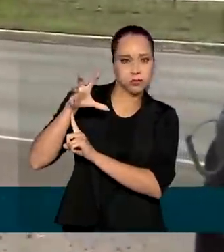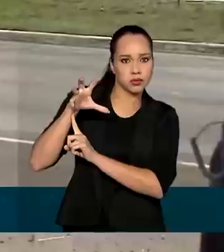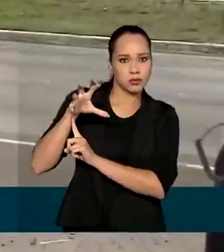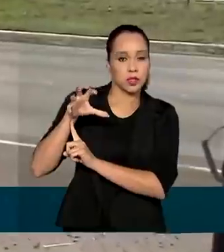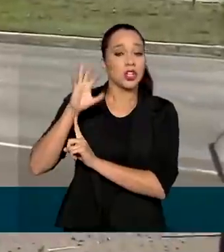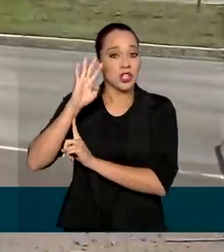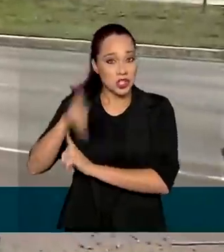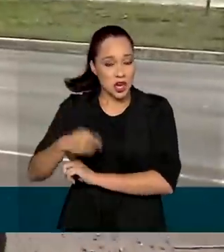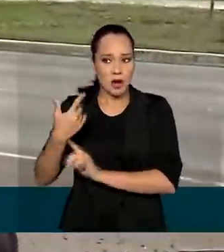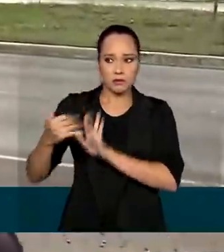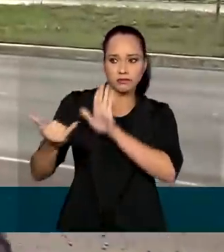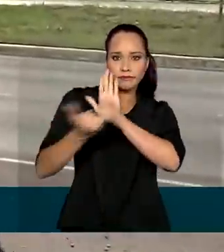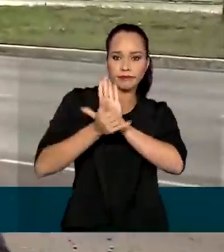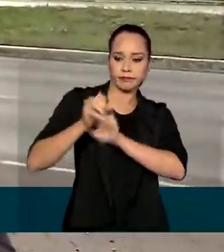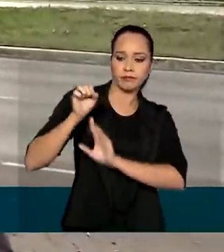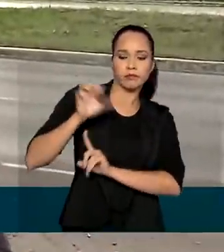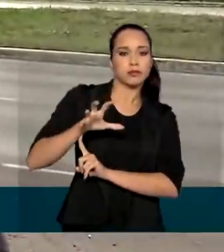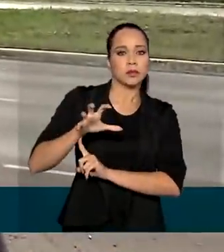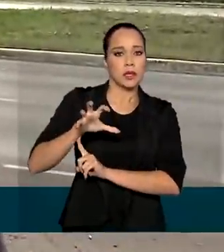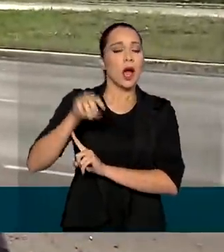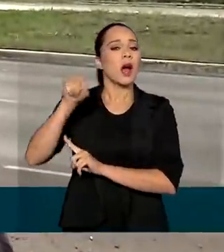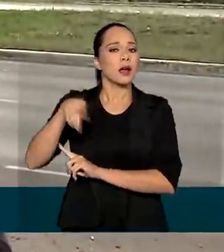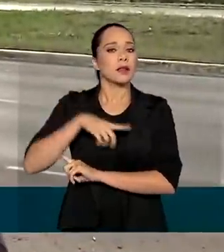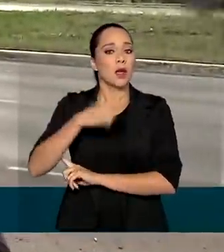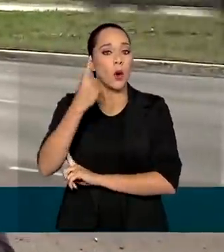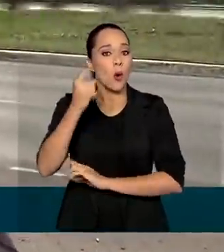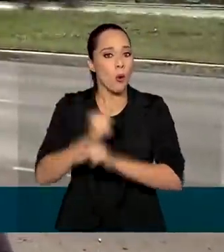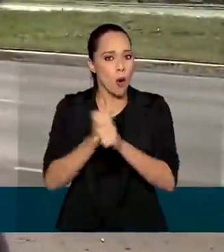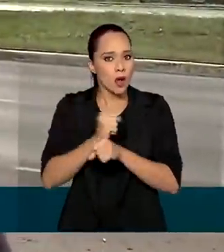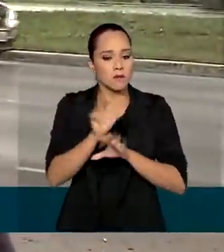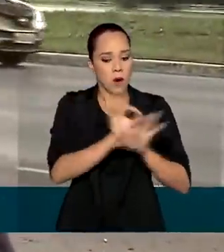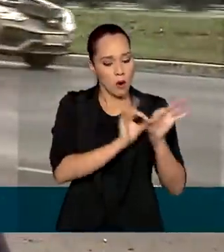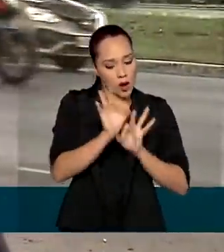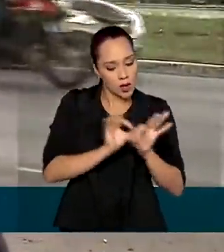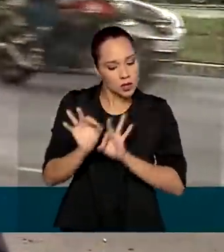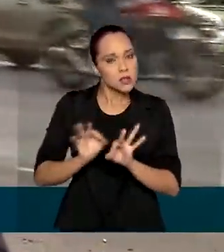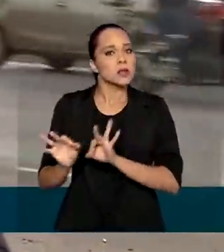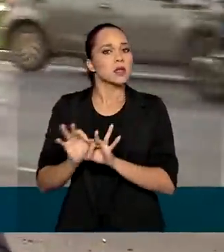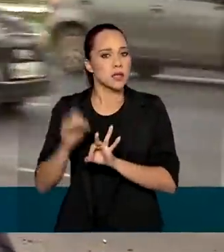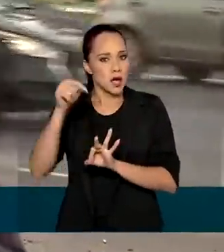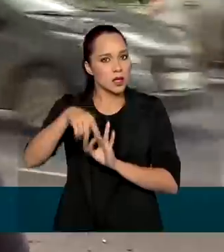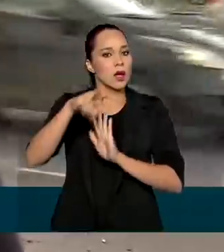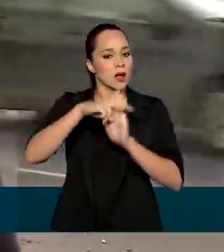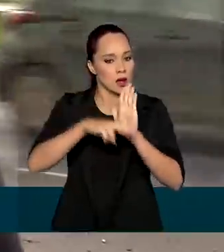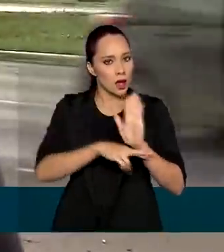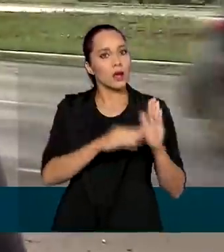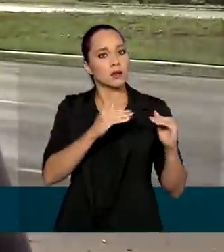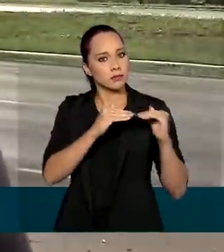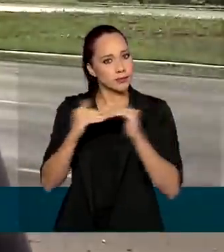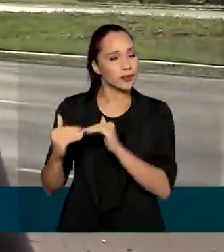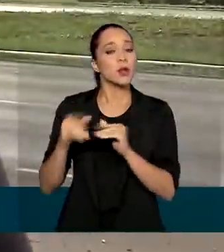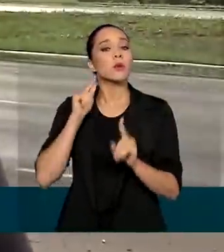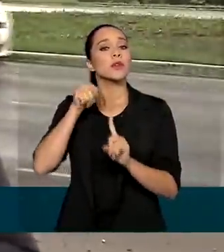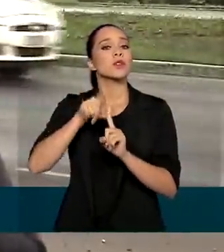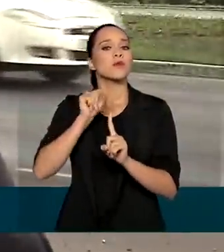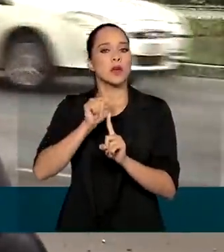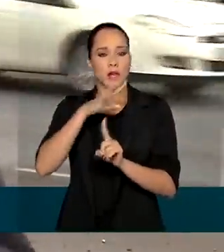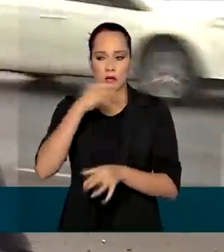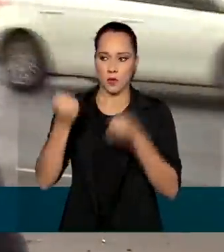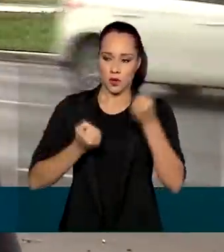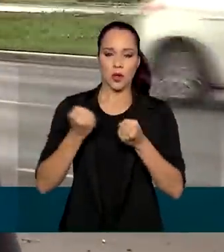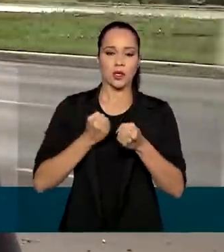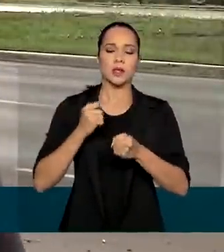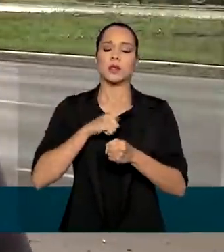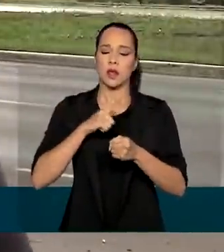já instalados, as autoridades locais têm 12 meses para se organizarem, para entrarem dentro dessa regra e o objetivo é que o motorista seja